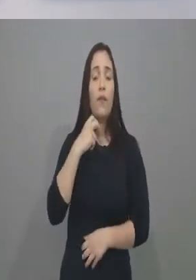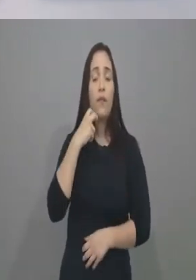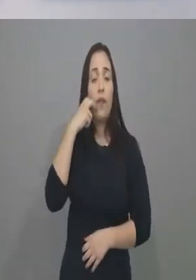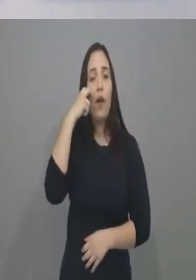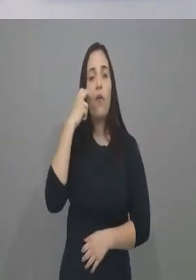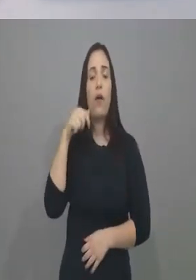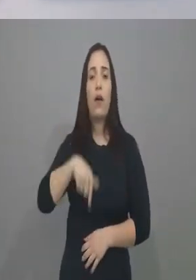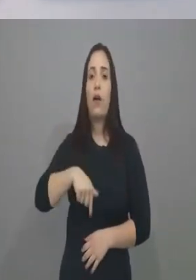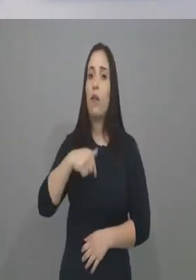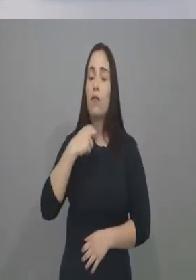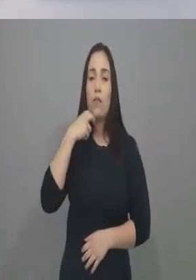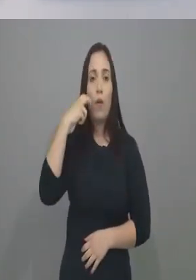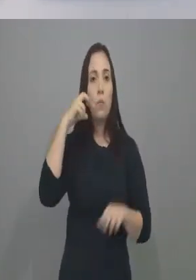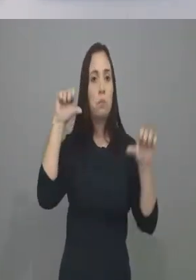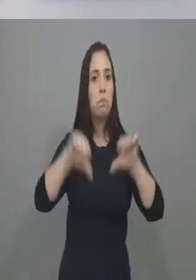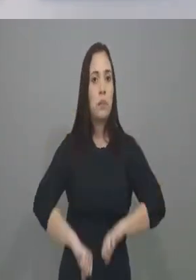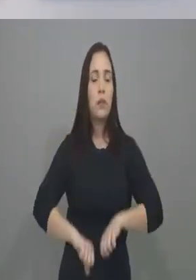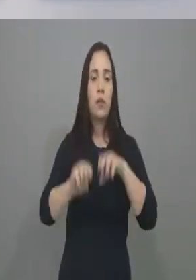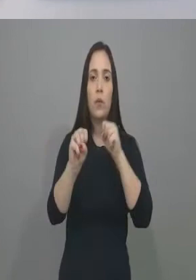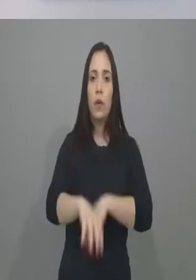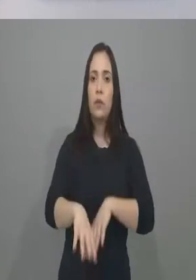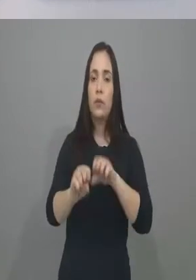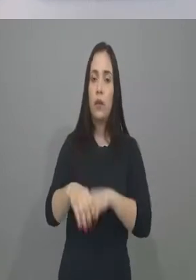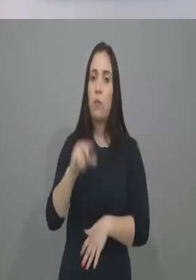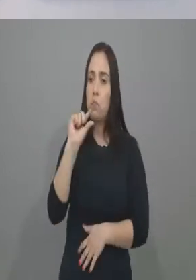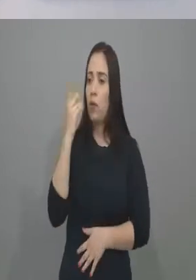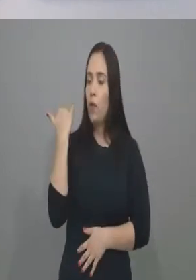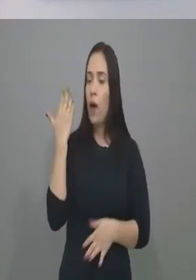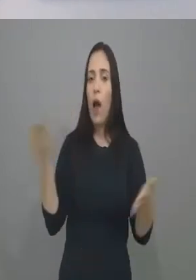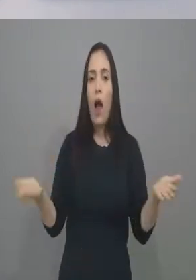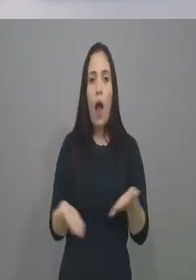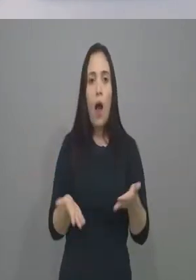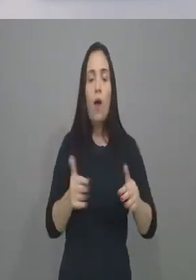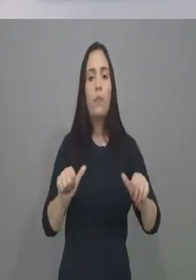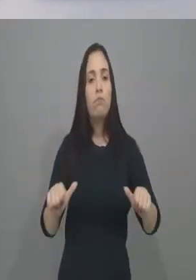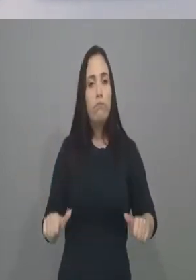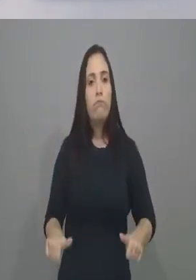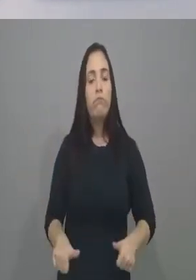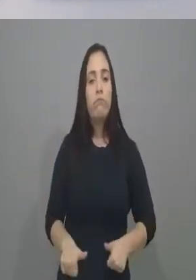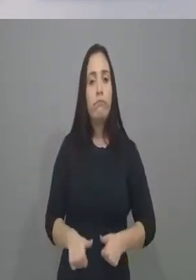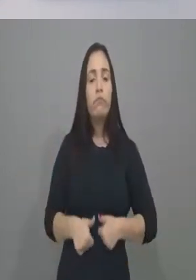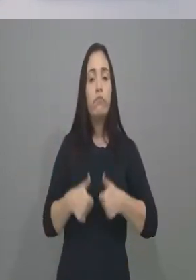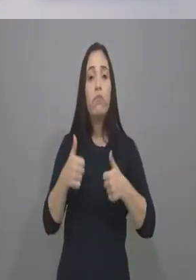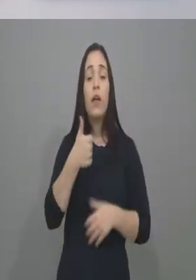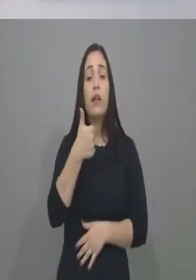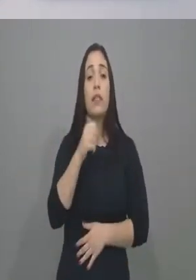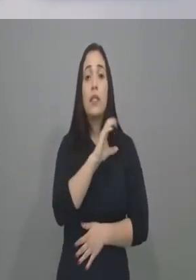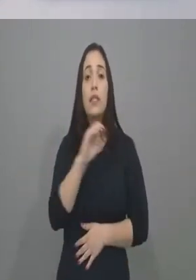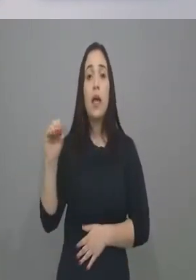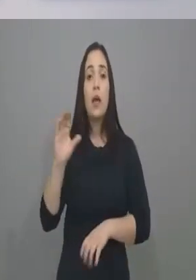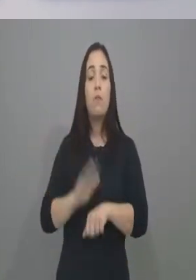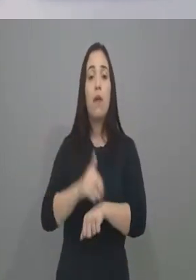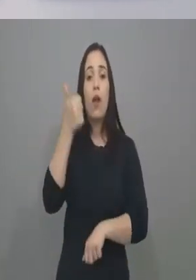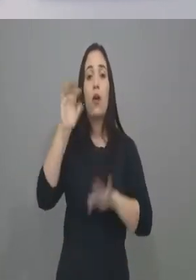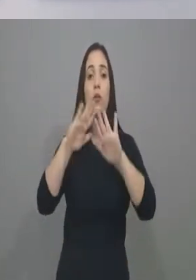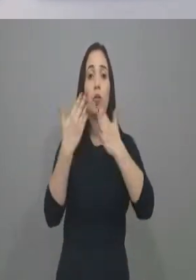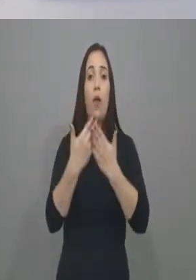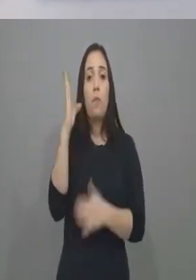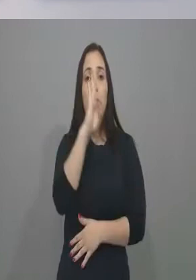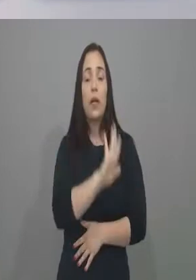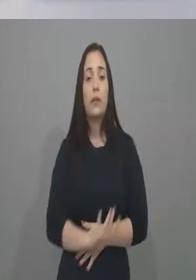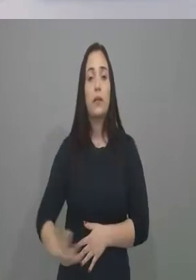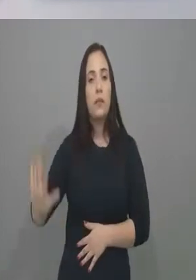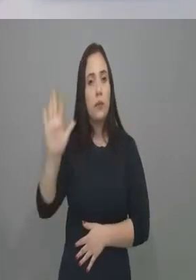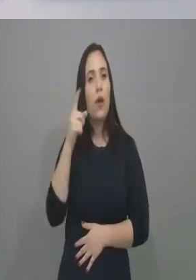era uma vergonha. Há bem pouco tempo atrás. Era uma vergonha. Há bem pouco tempo atrás. E hoje a gente pode dizer que o Ceará, das 100 melhores escolas do